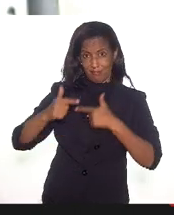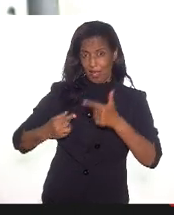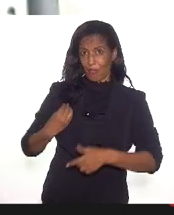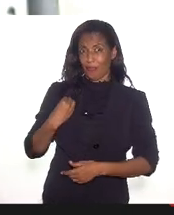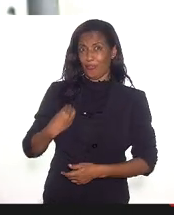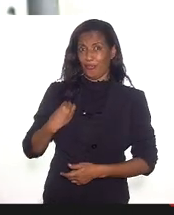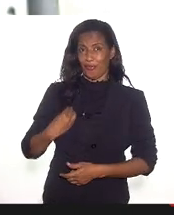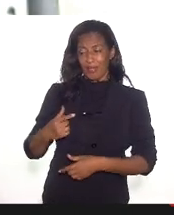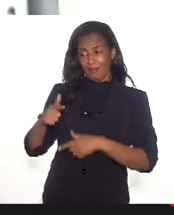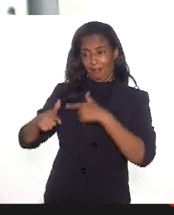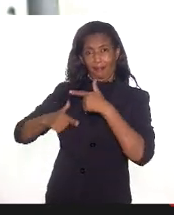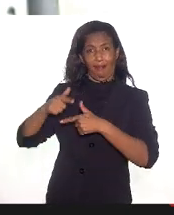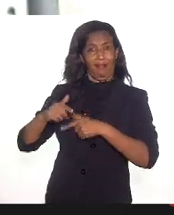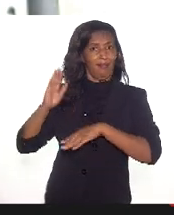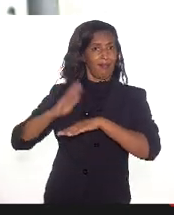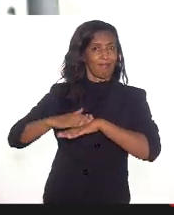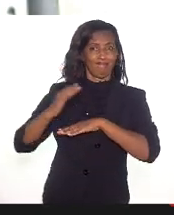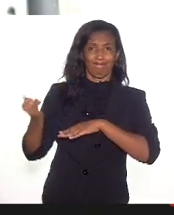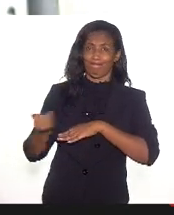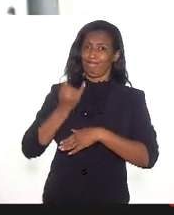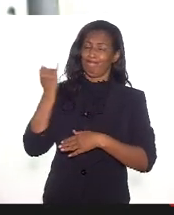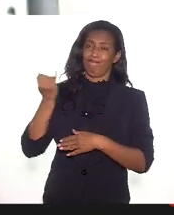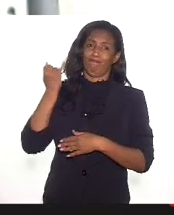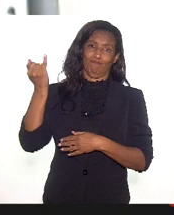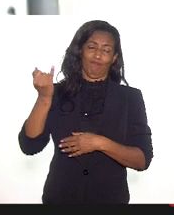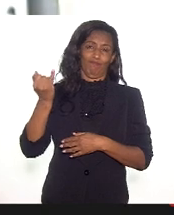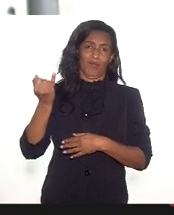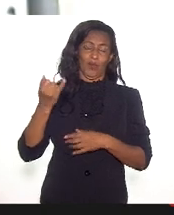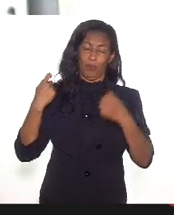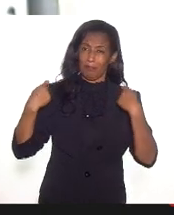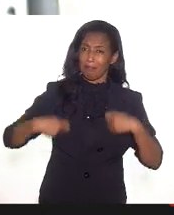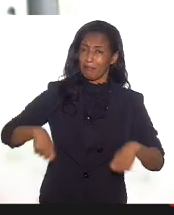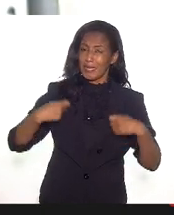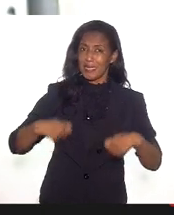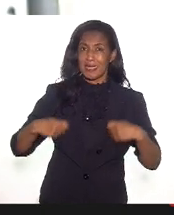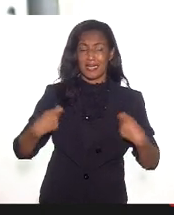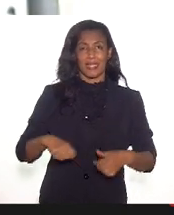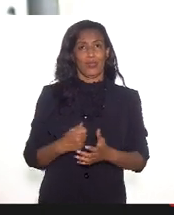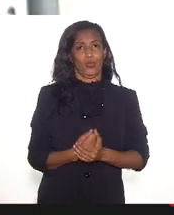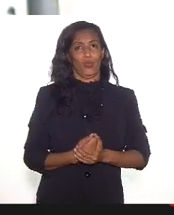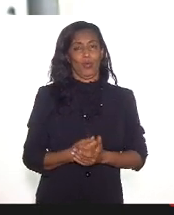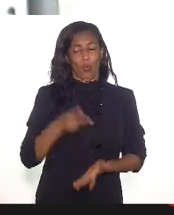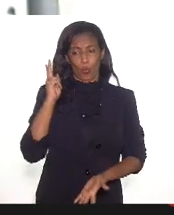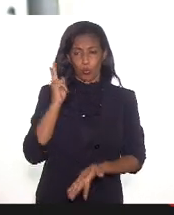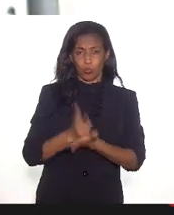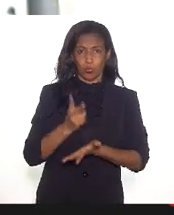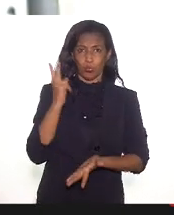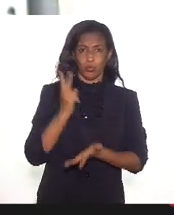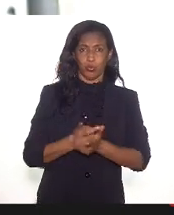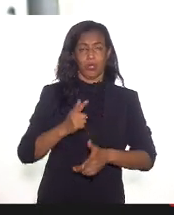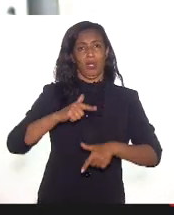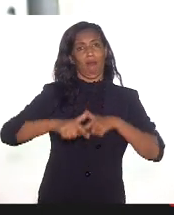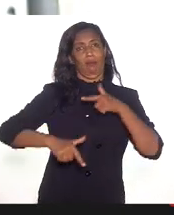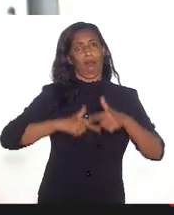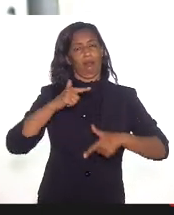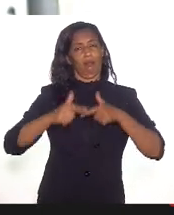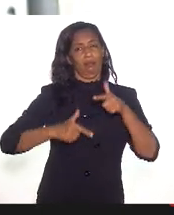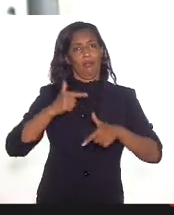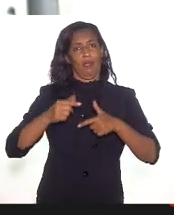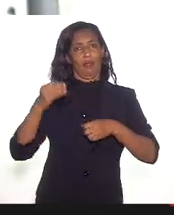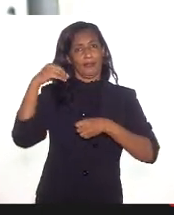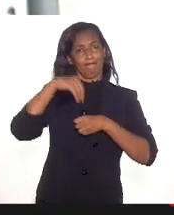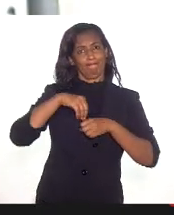extraordinária e foi muito necessária e garantiu a continuidade dos museus.